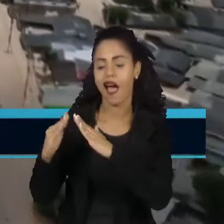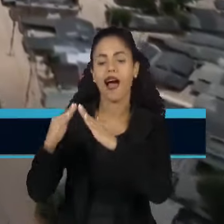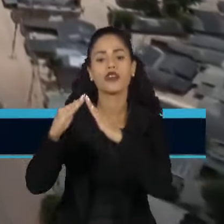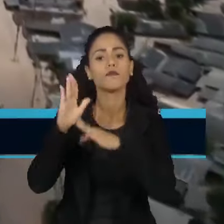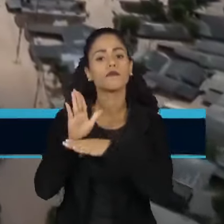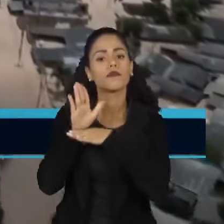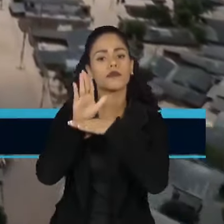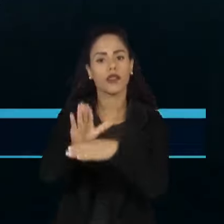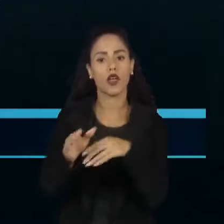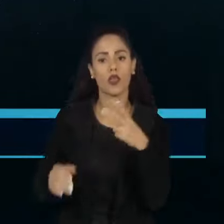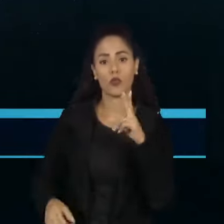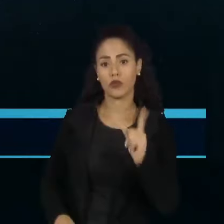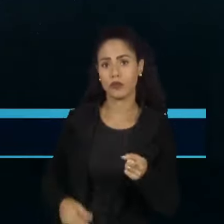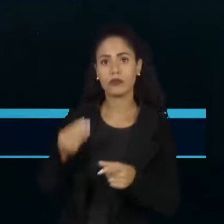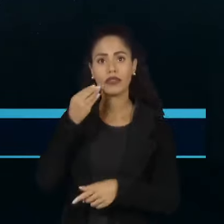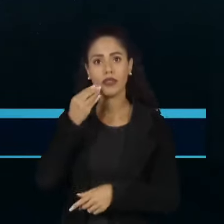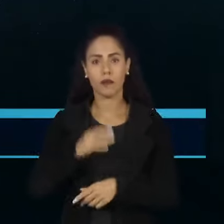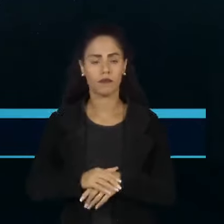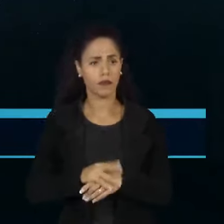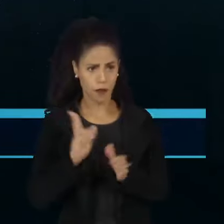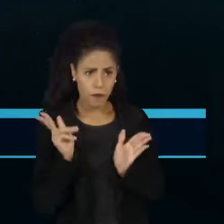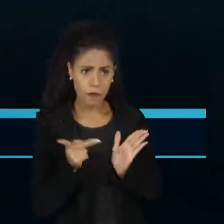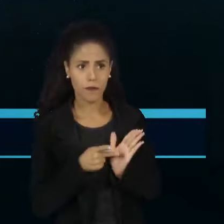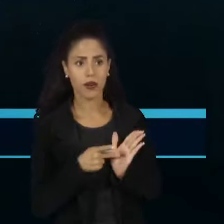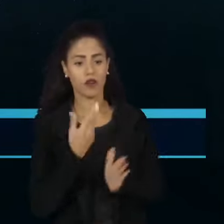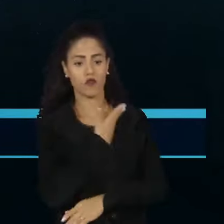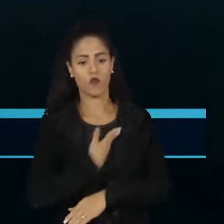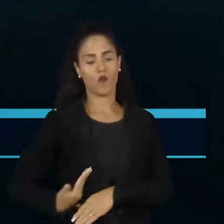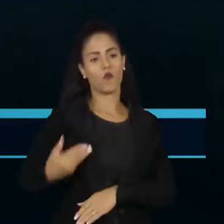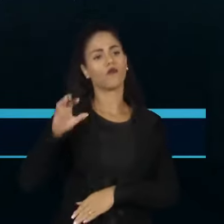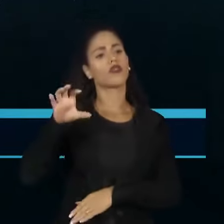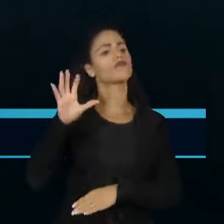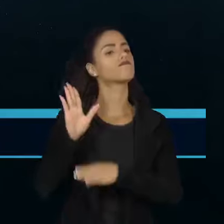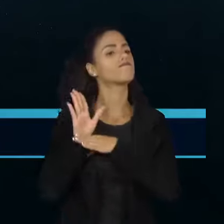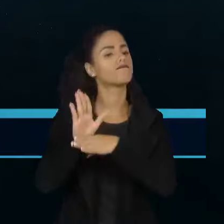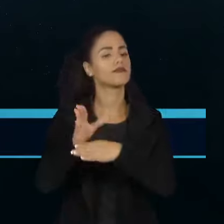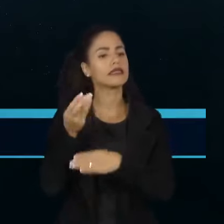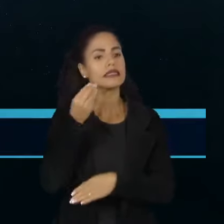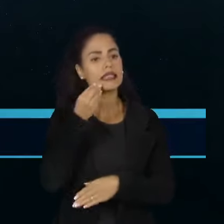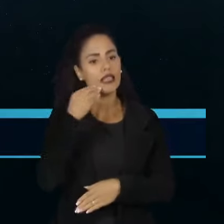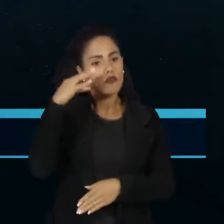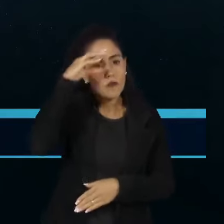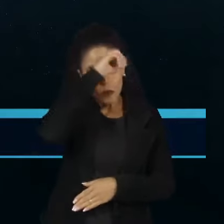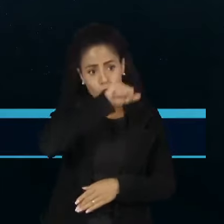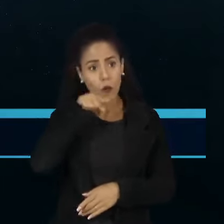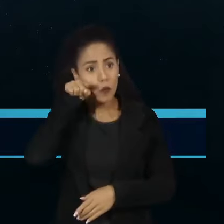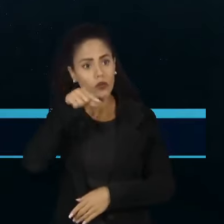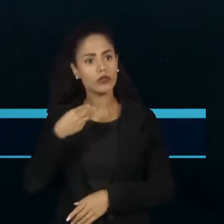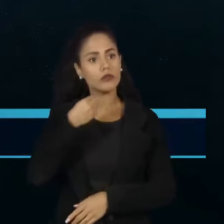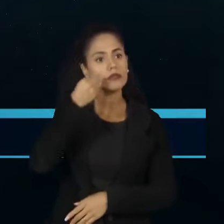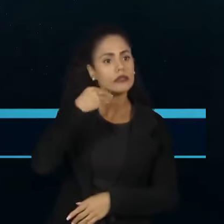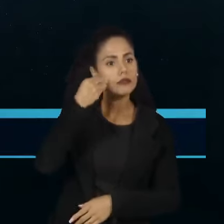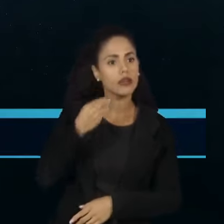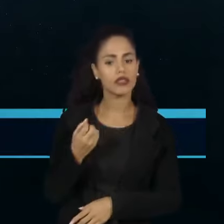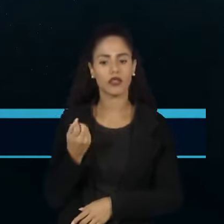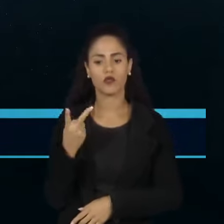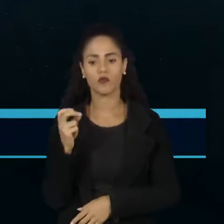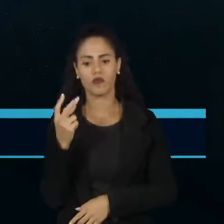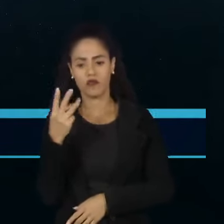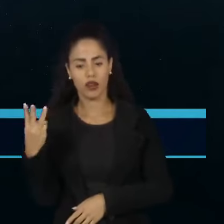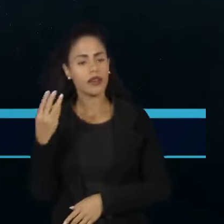prevê 2 mil. Na verdade, o que o governo do estado fez, com aprendizado justamente do que aconteceu em 2023,